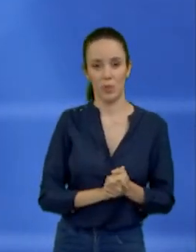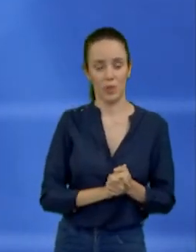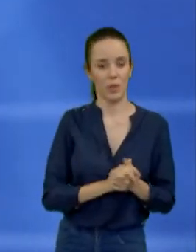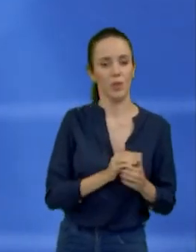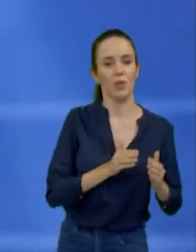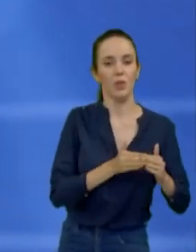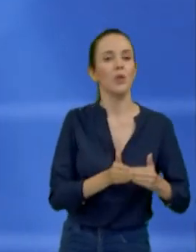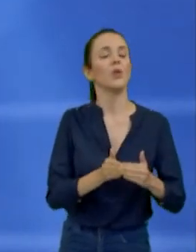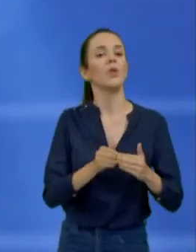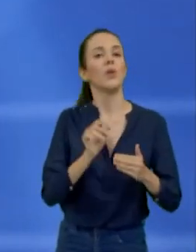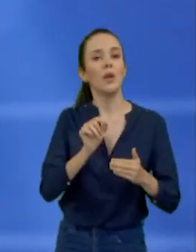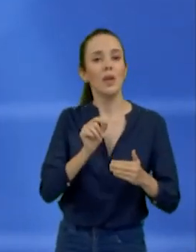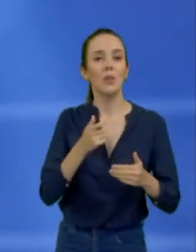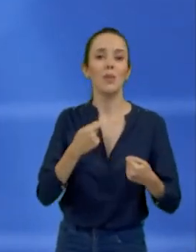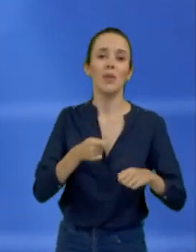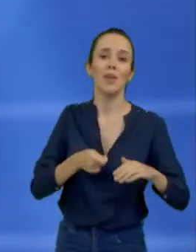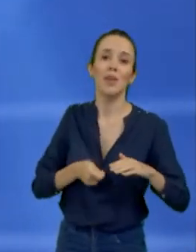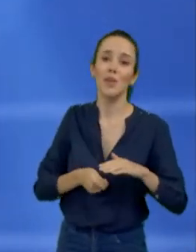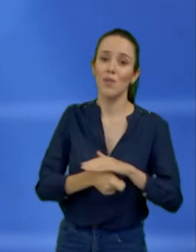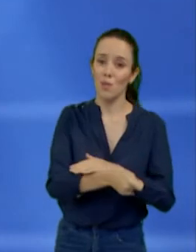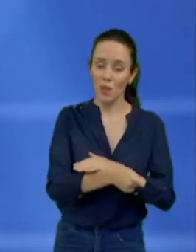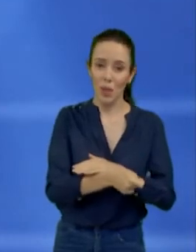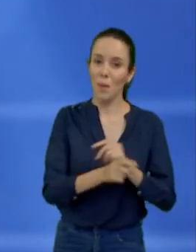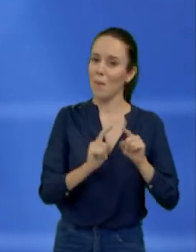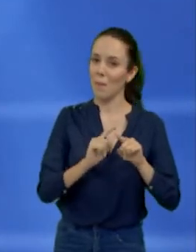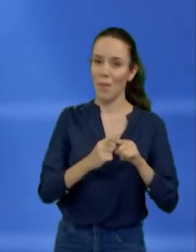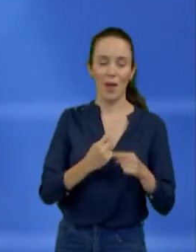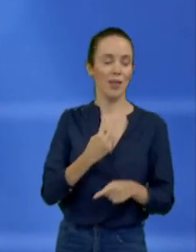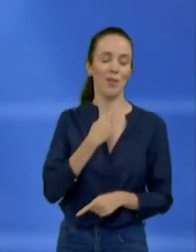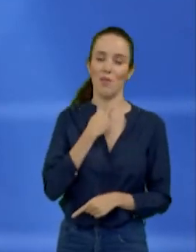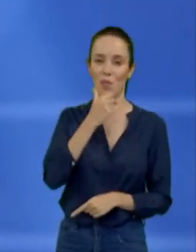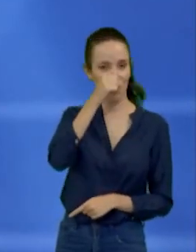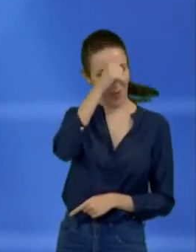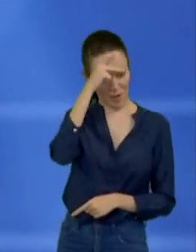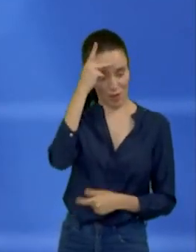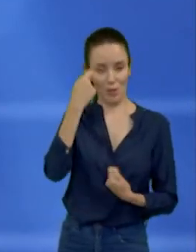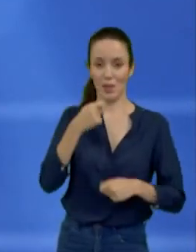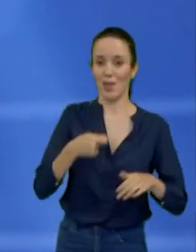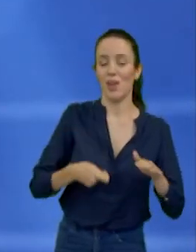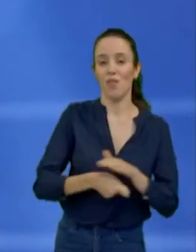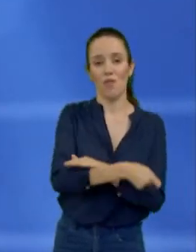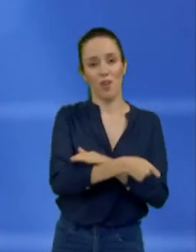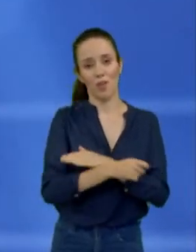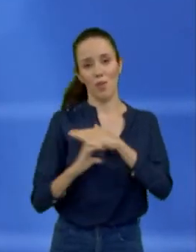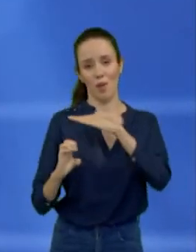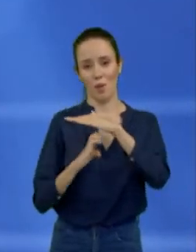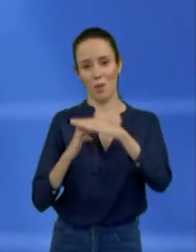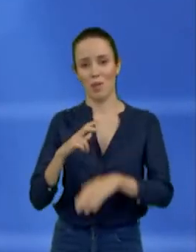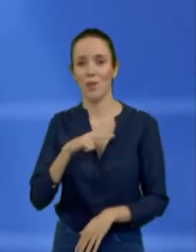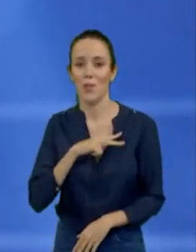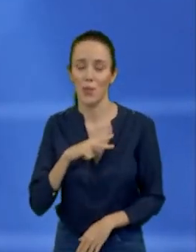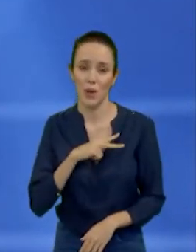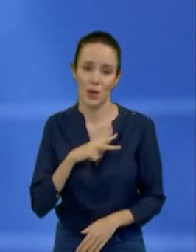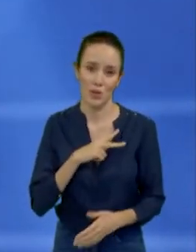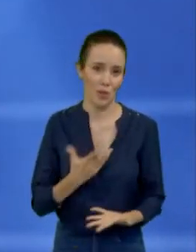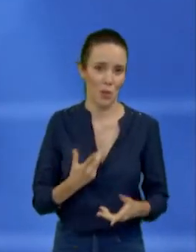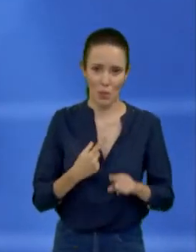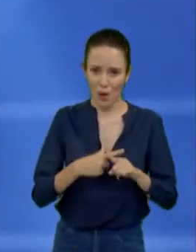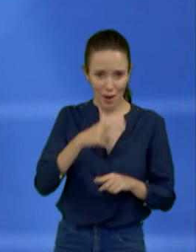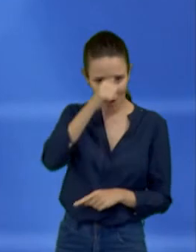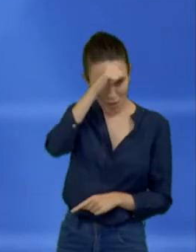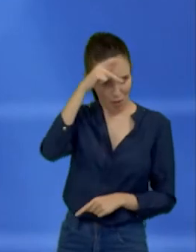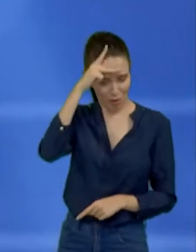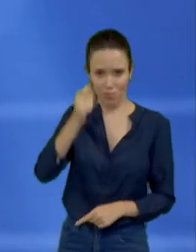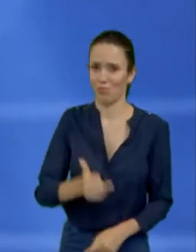temos que fazer o que? Com o investimento da iniciativa privada. Não dá para se falar em marina pública com uma prefeitura quebrada